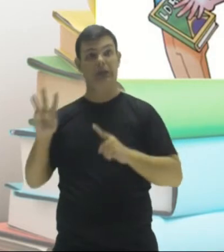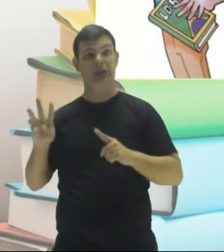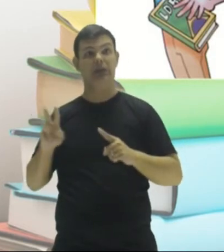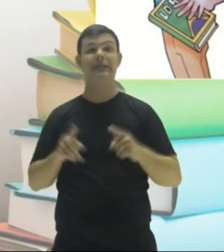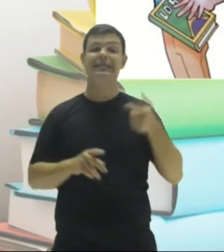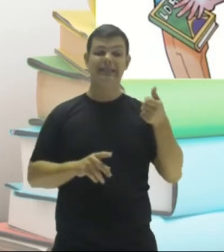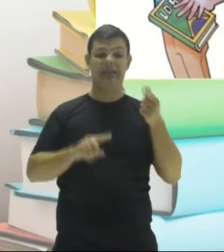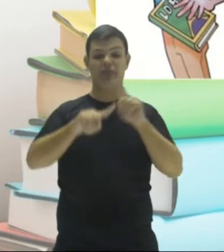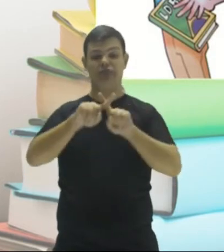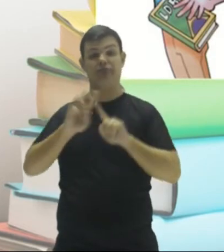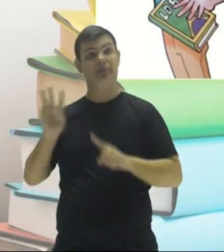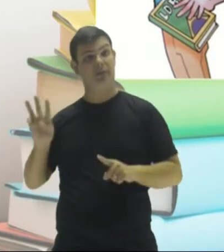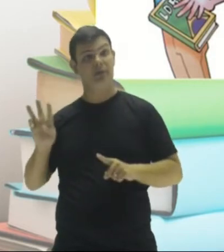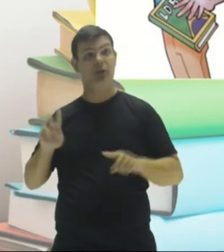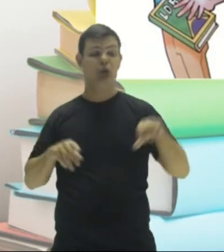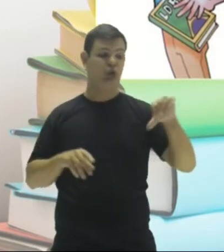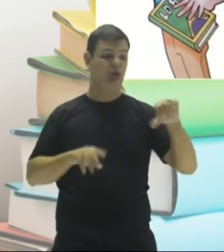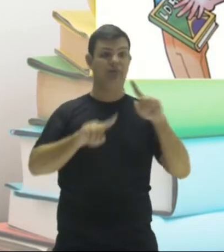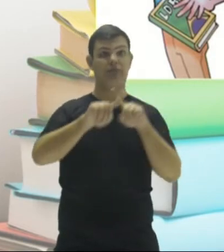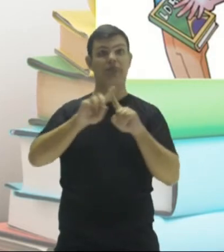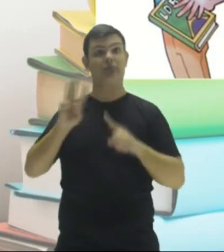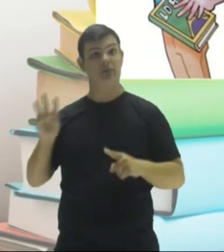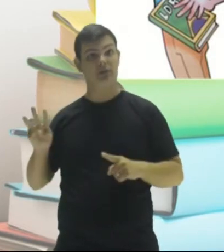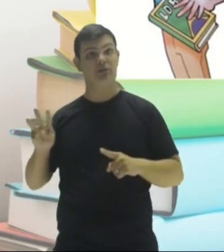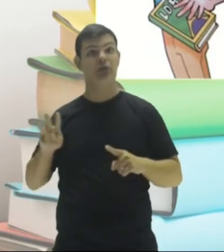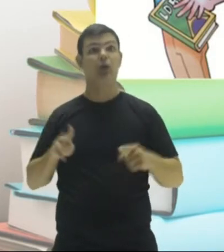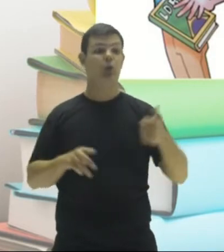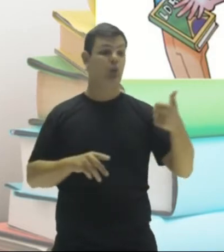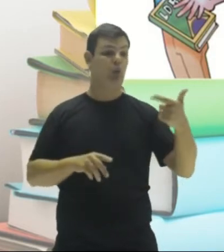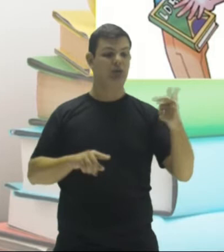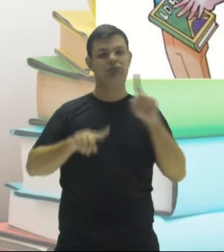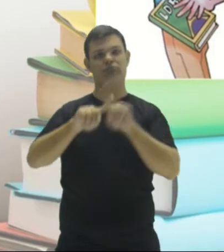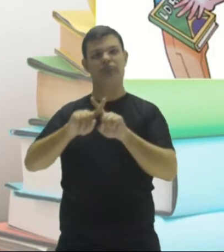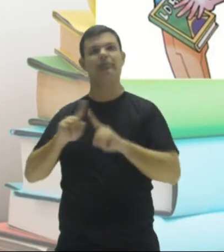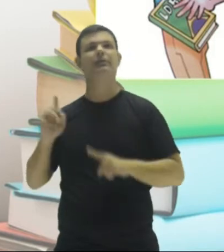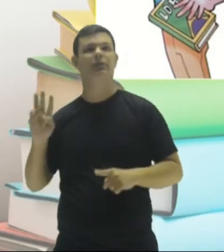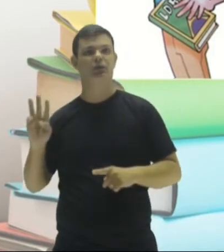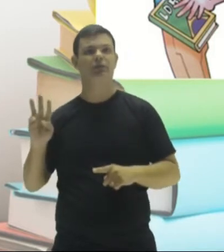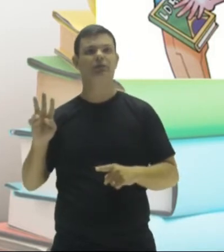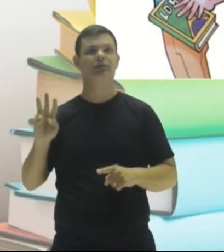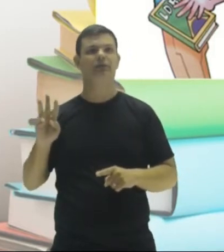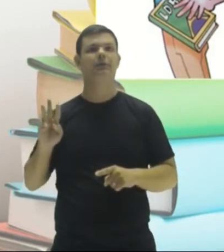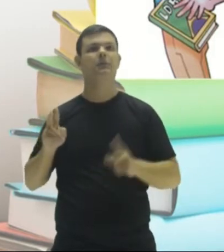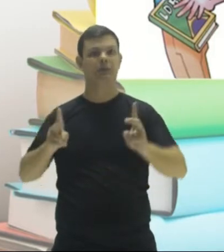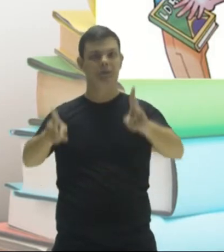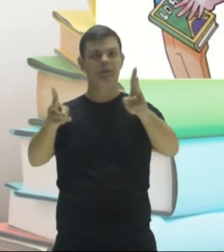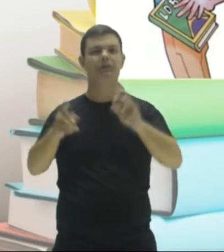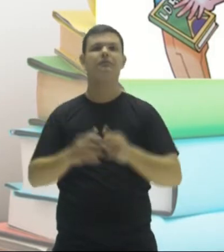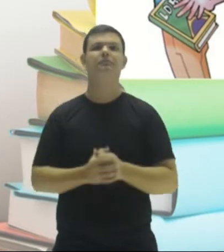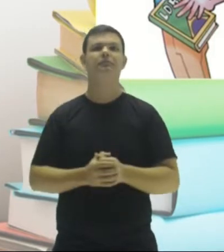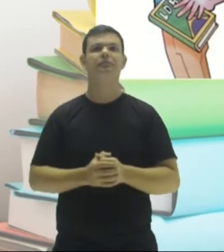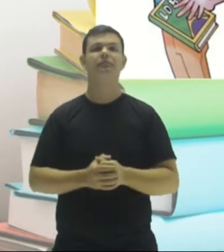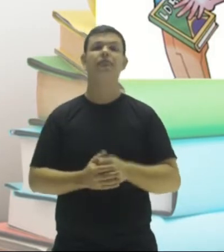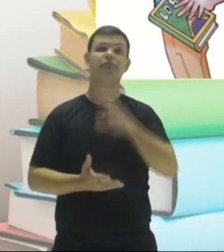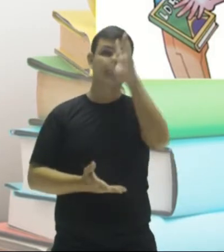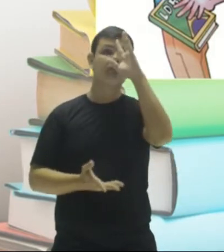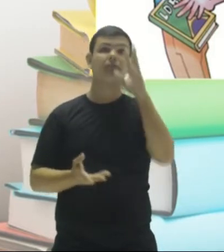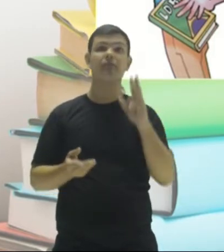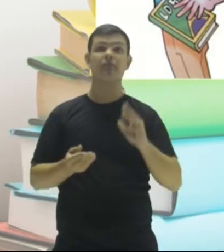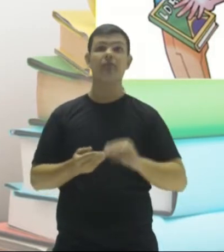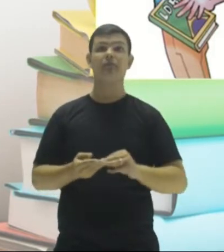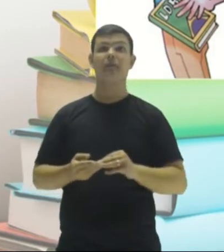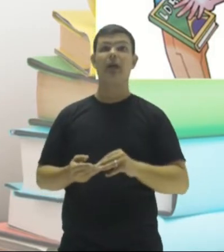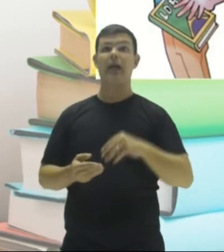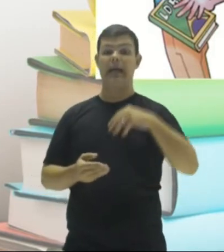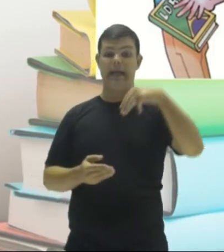seis é múltiplo de três, nove é múltiplo de três e doze é múltiplo de três. Continuando aí. Significa dizer que